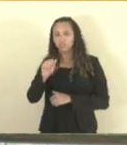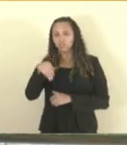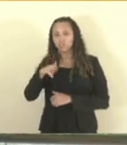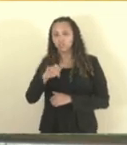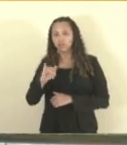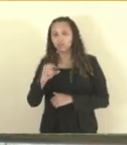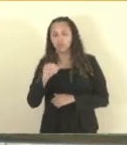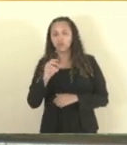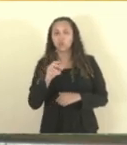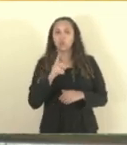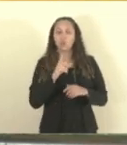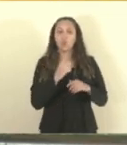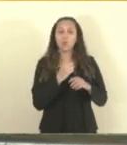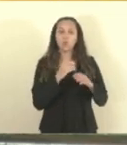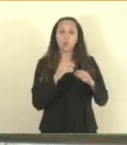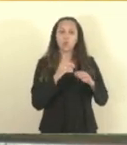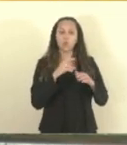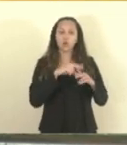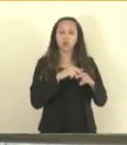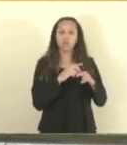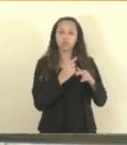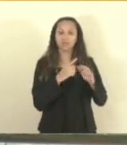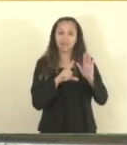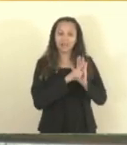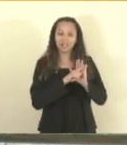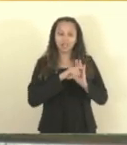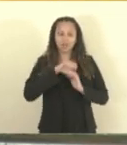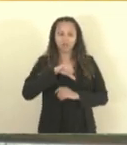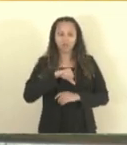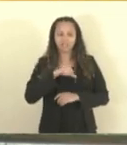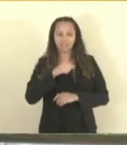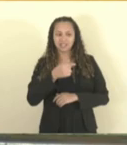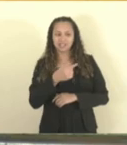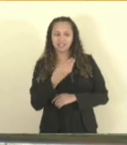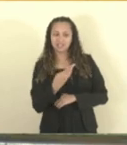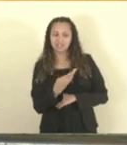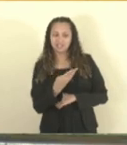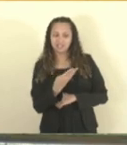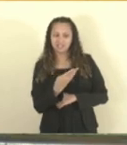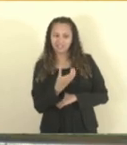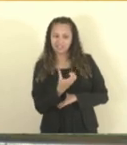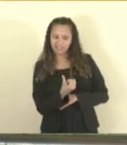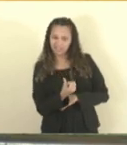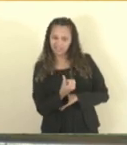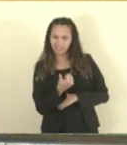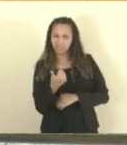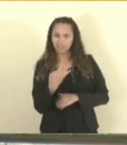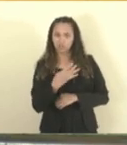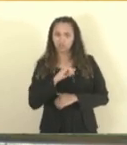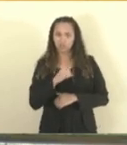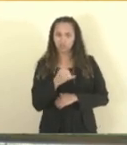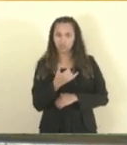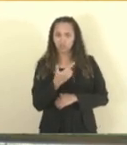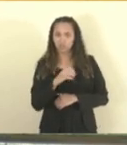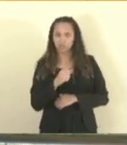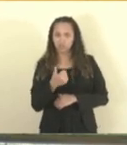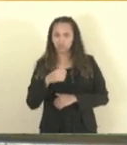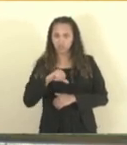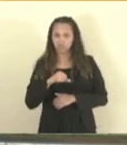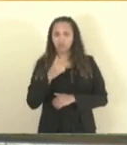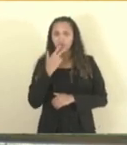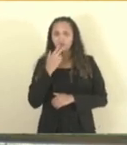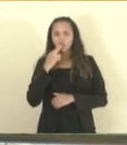item ao anexo único da Lei nº.976, de 14 de janeiro de 2019, declarando de utilidade pública a